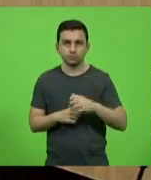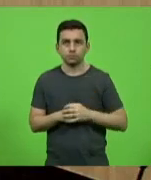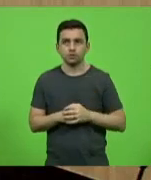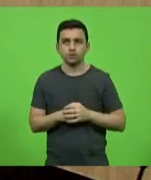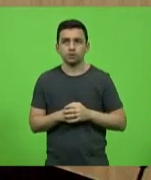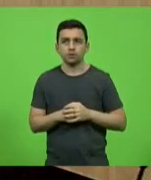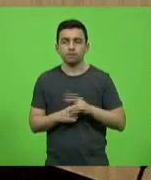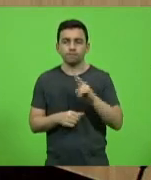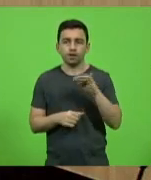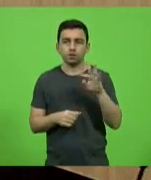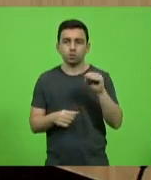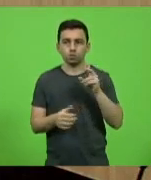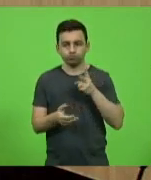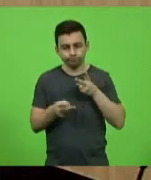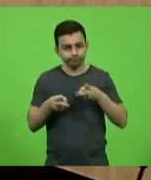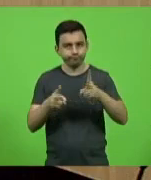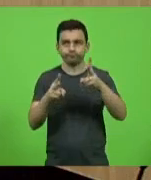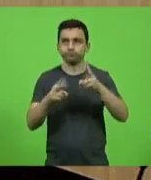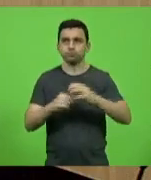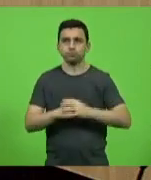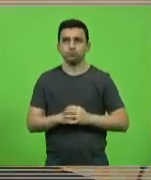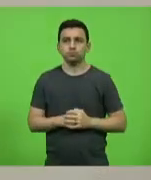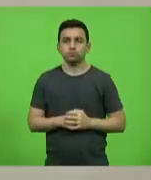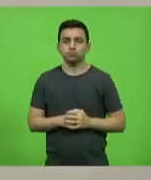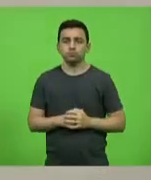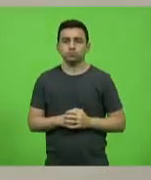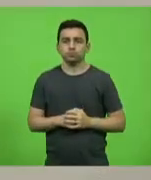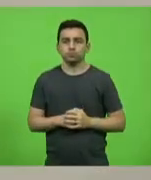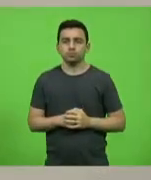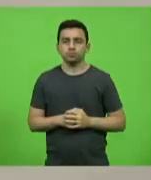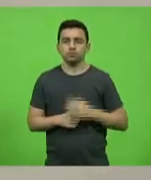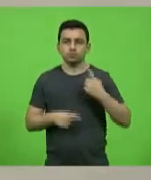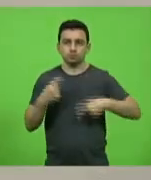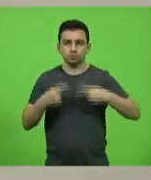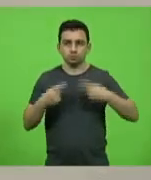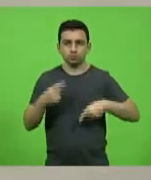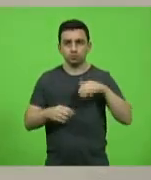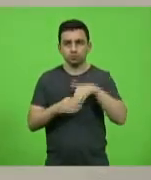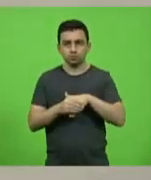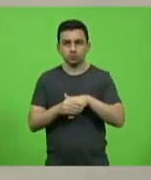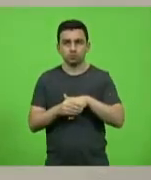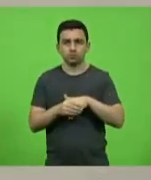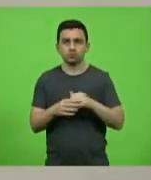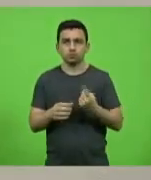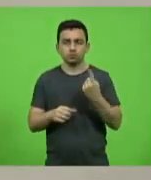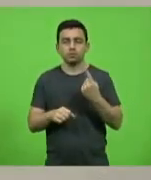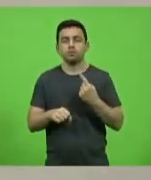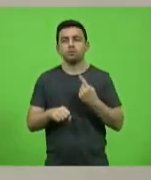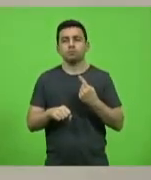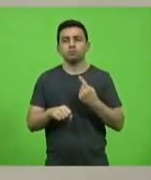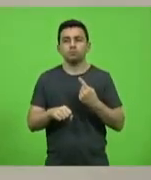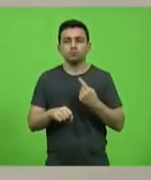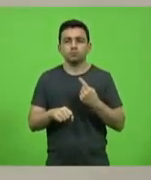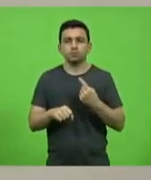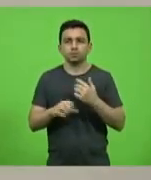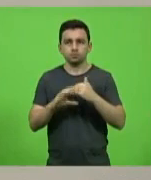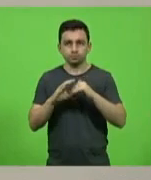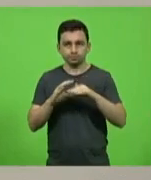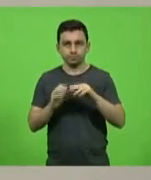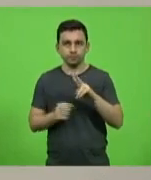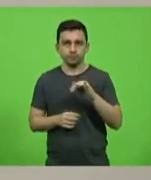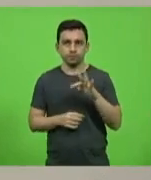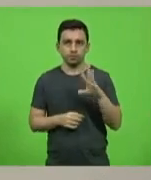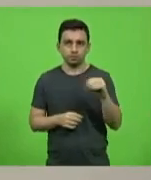está mantido. Discussão e votação em turno único. Mensagem de veto 502, 2020. Veto parcial ao